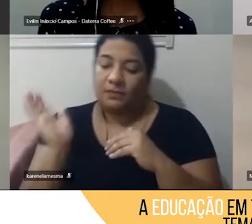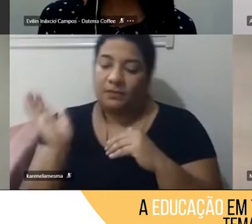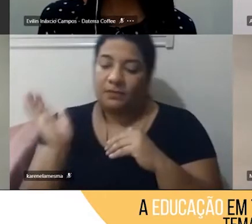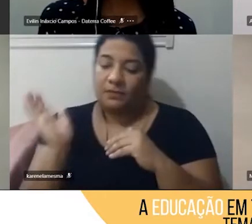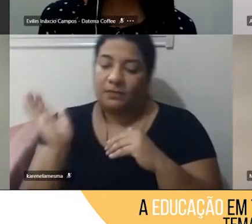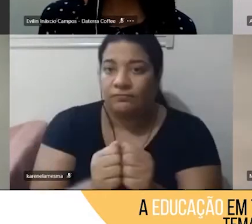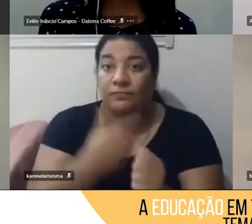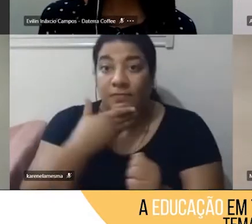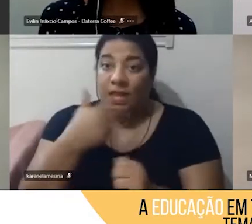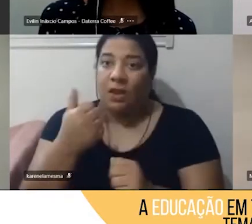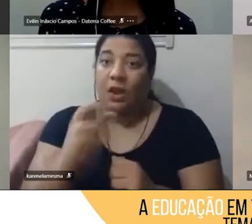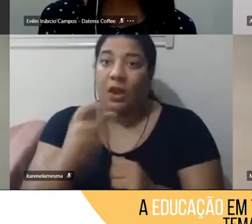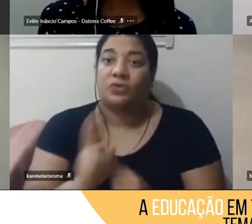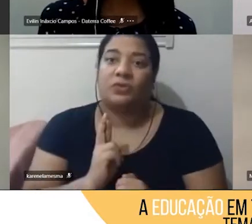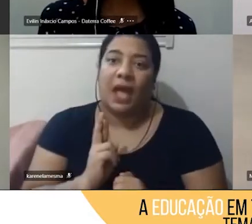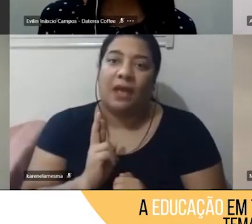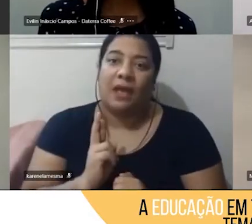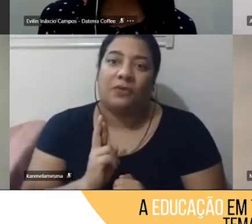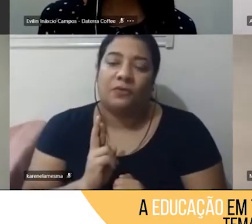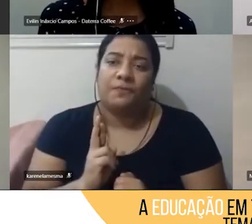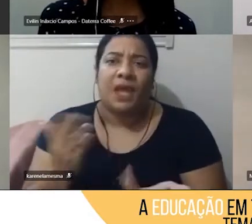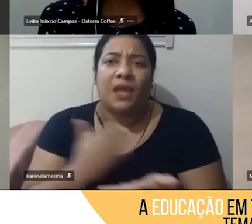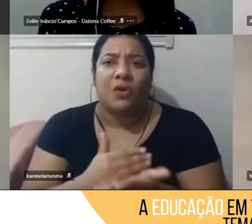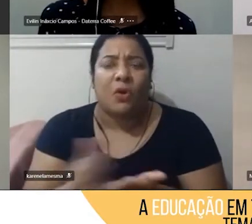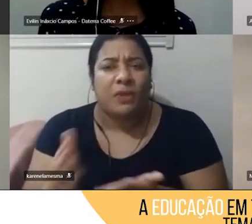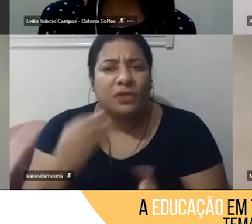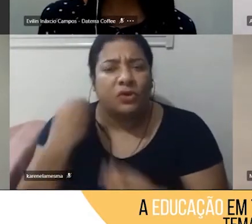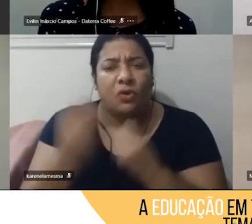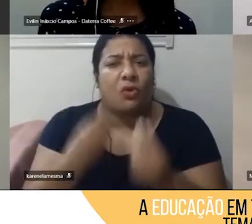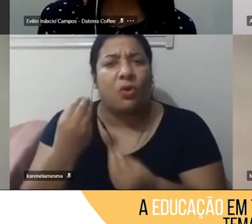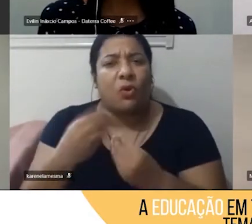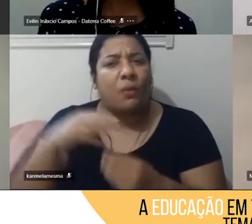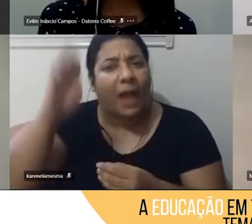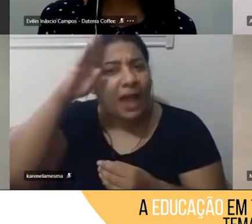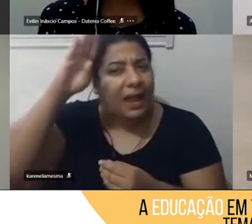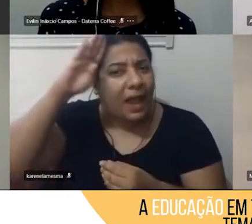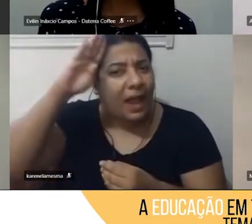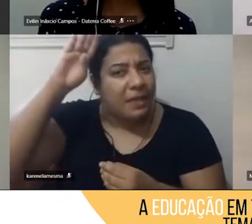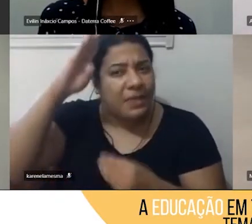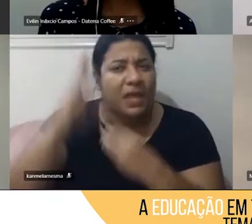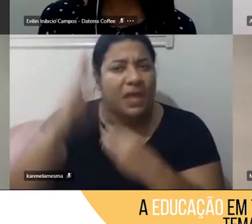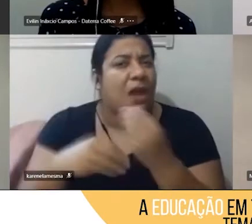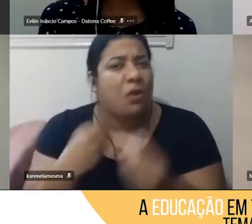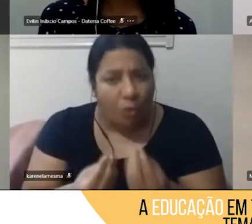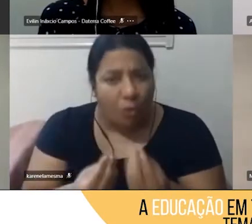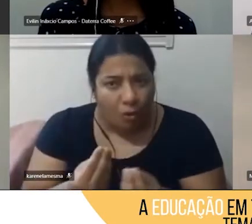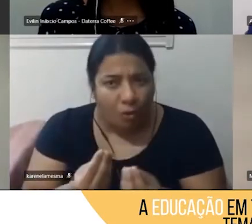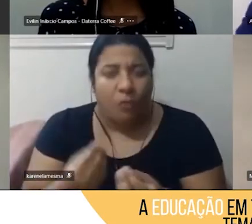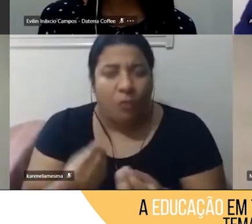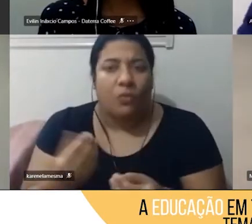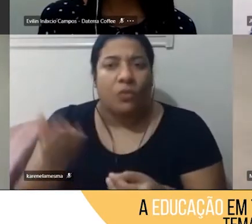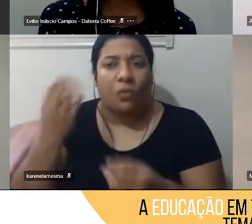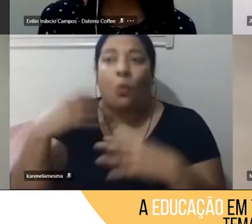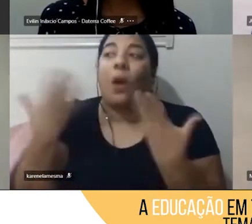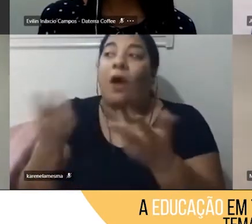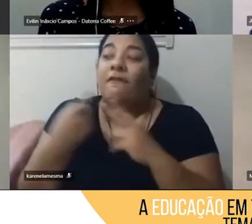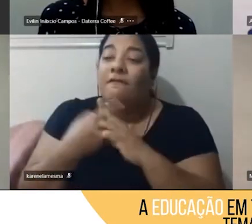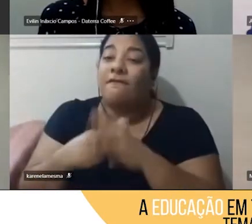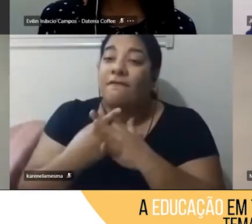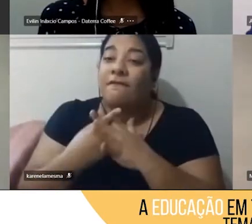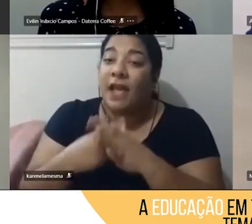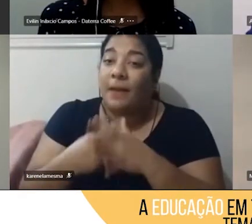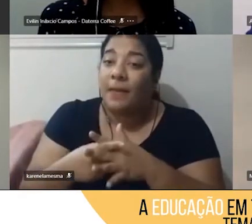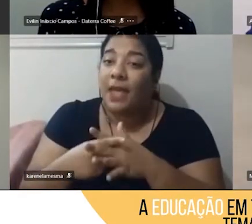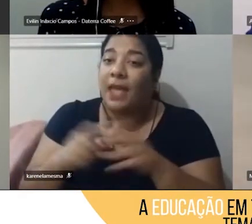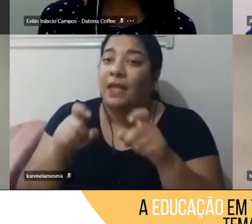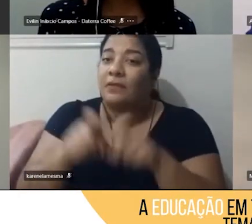aí a gente começou a construir como seria essa academia, pensando desde a ferramenta que a gente usar, e aí nós tivemos que ir para onde eles